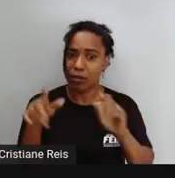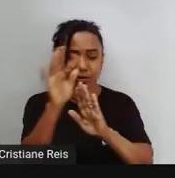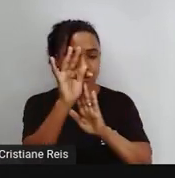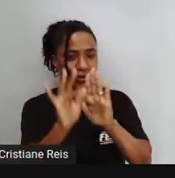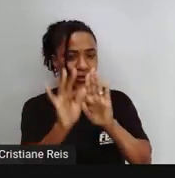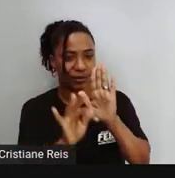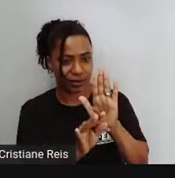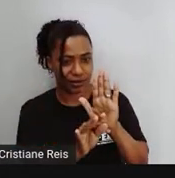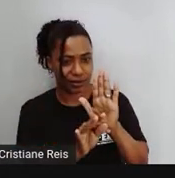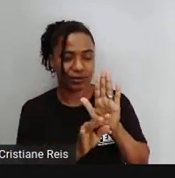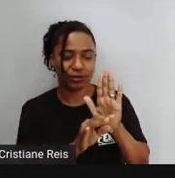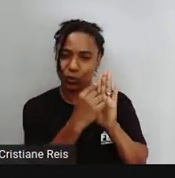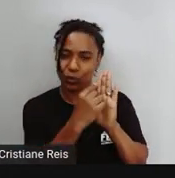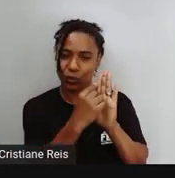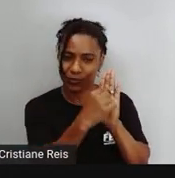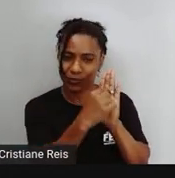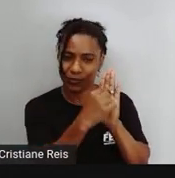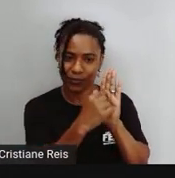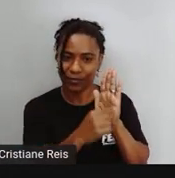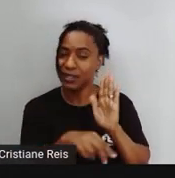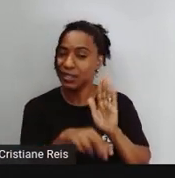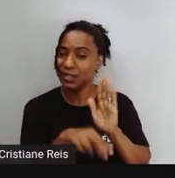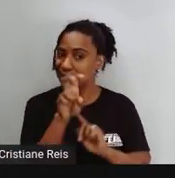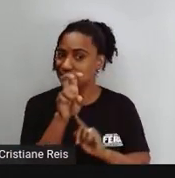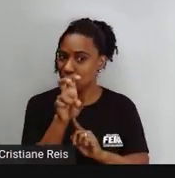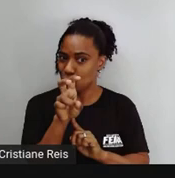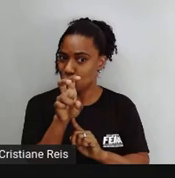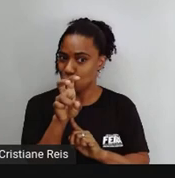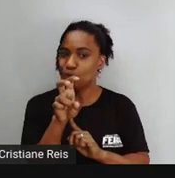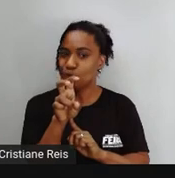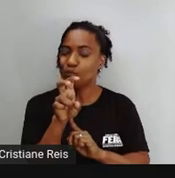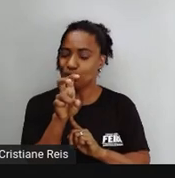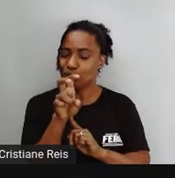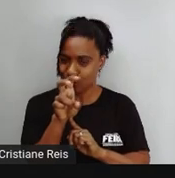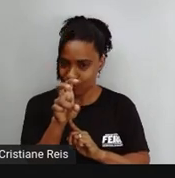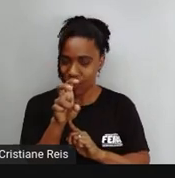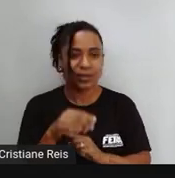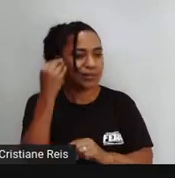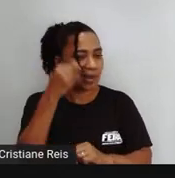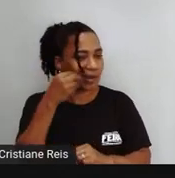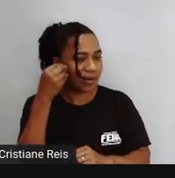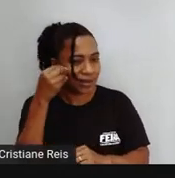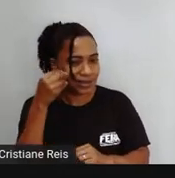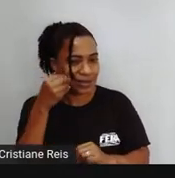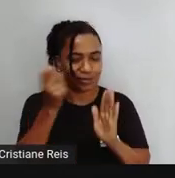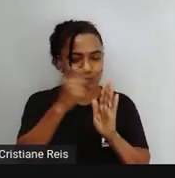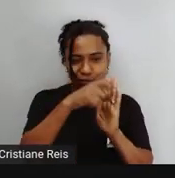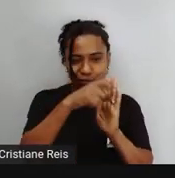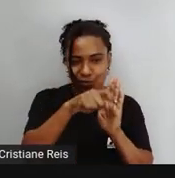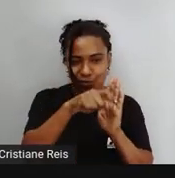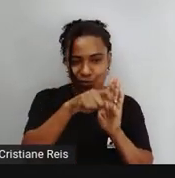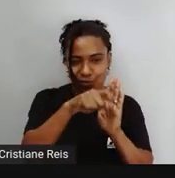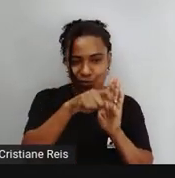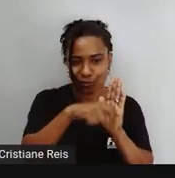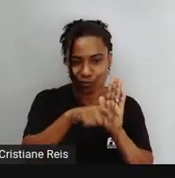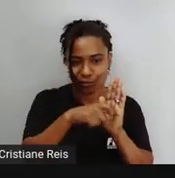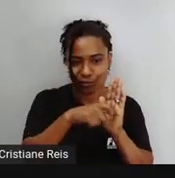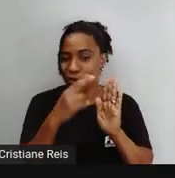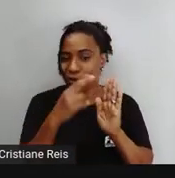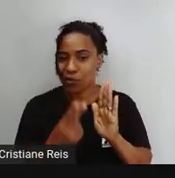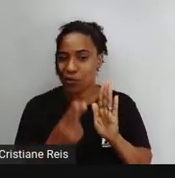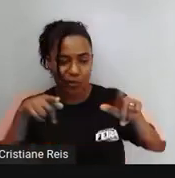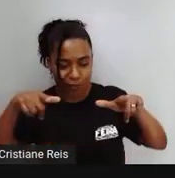De até cinco linhas Contando a sua experiência Ou se você preferir Faça uma foto Do